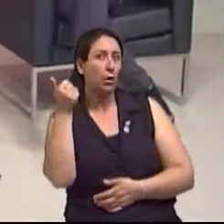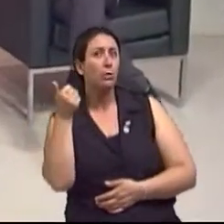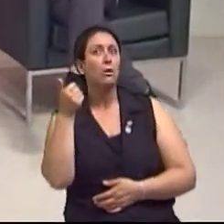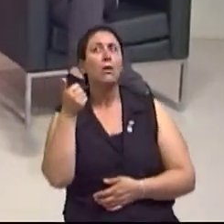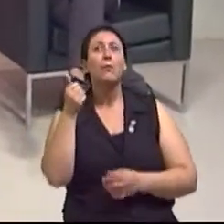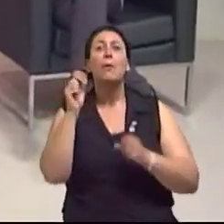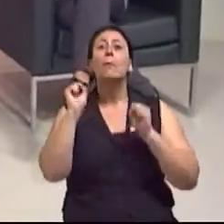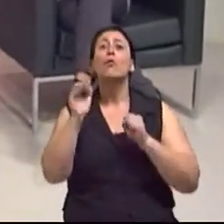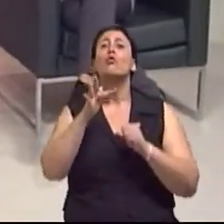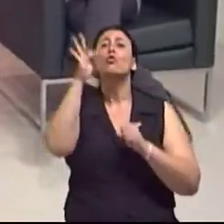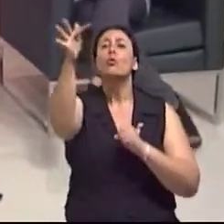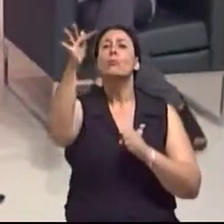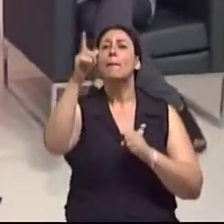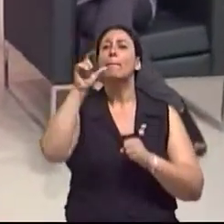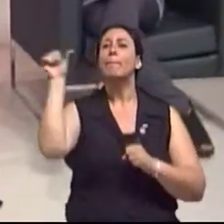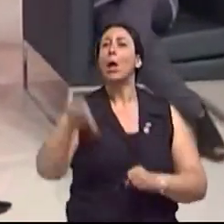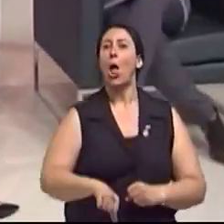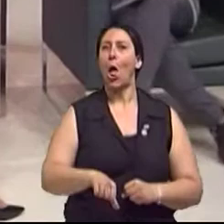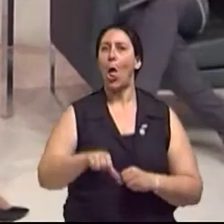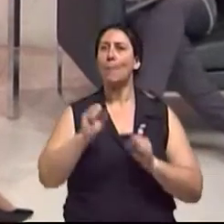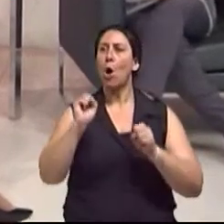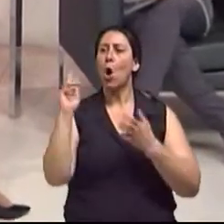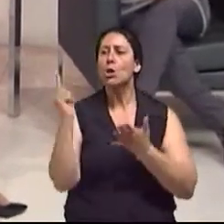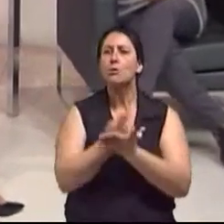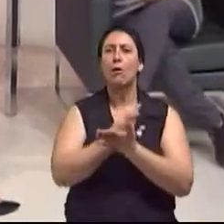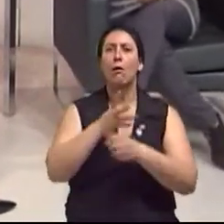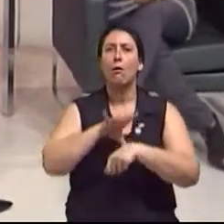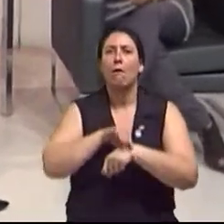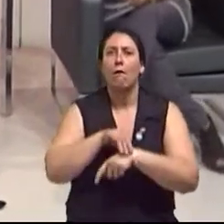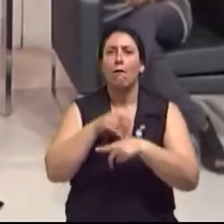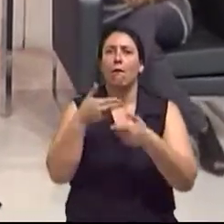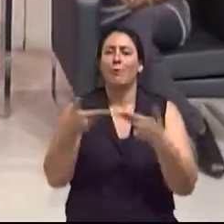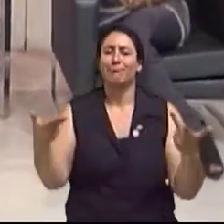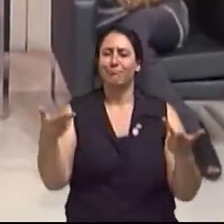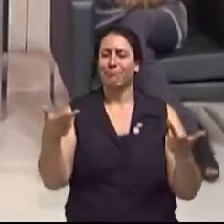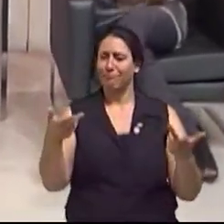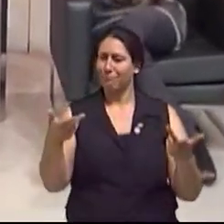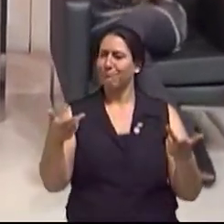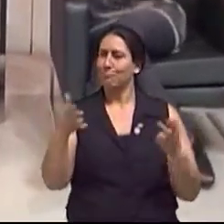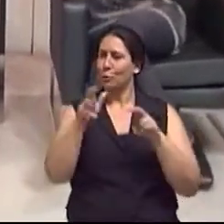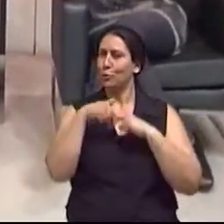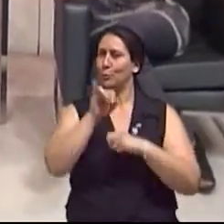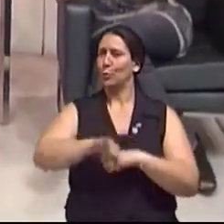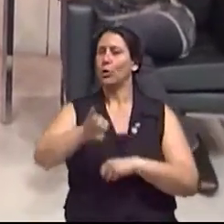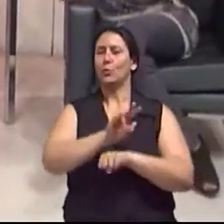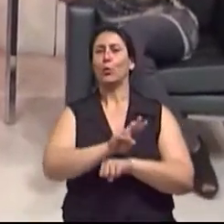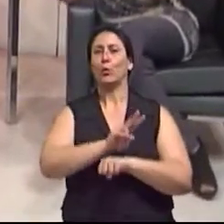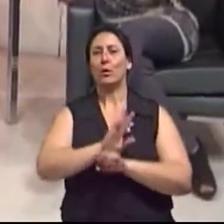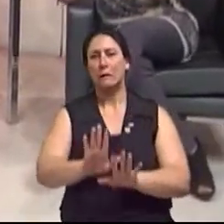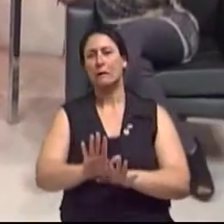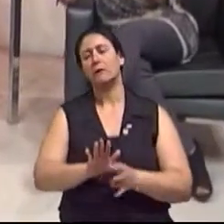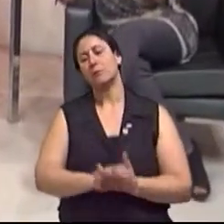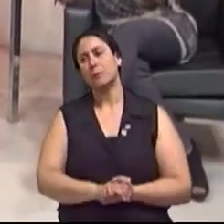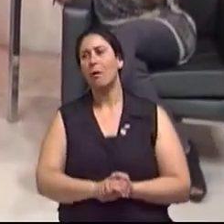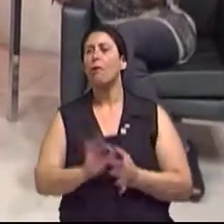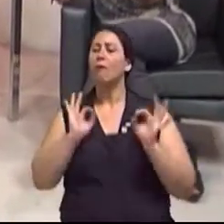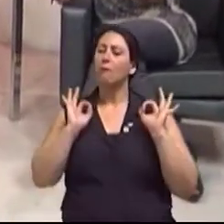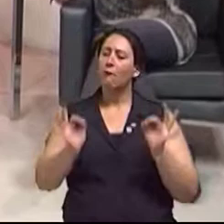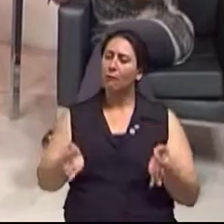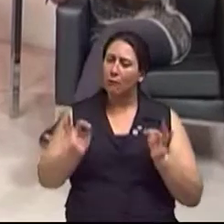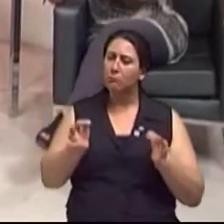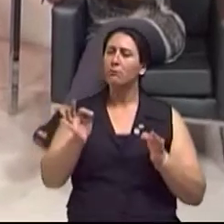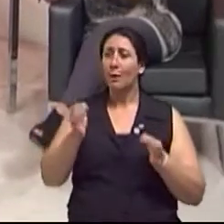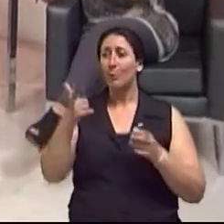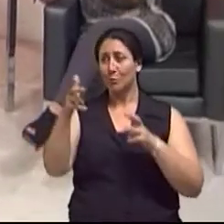Se não tem uma pessoa criteriosa no seu uso. É aquilo que a já sabe, né? A questão do